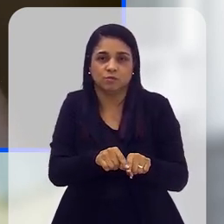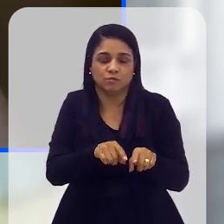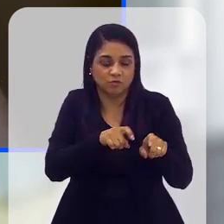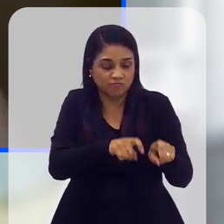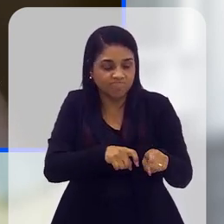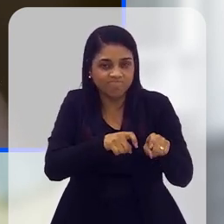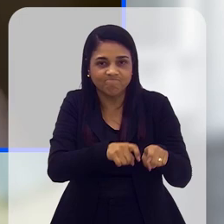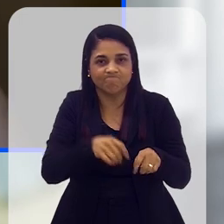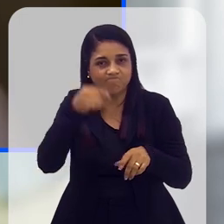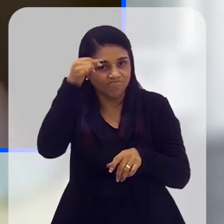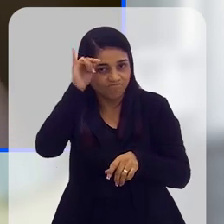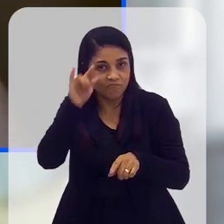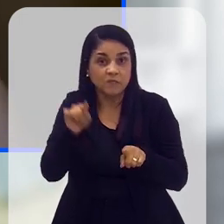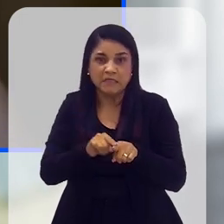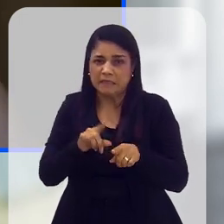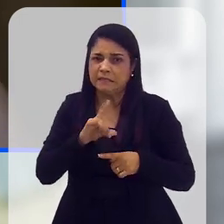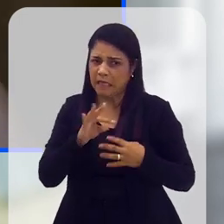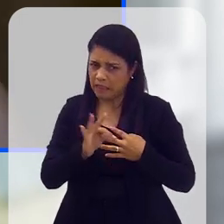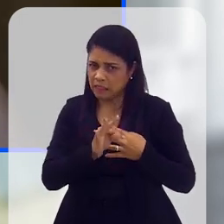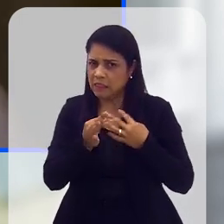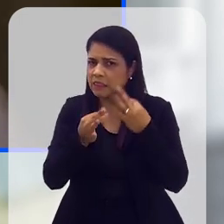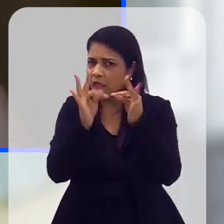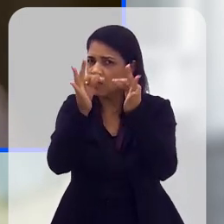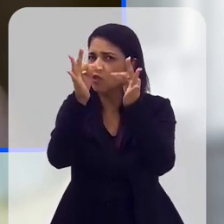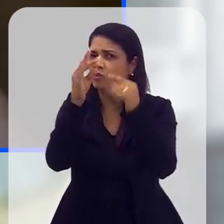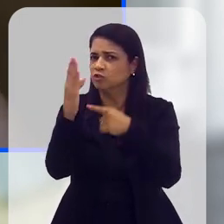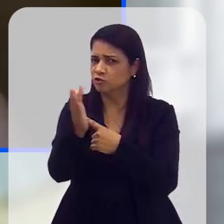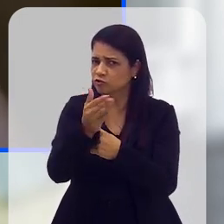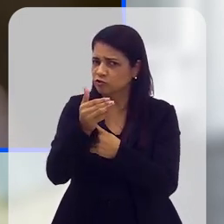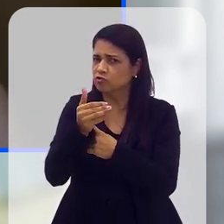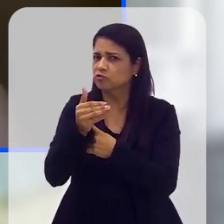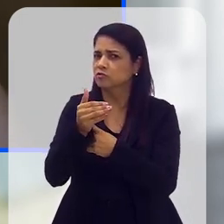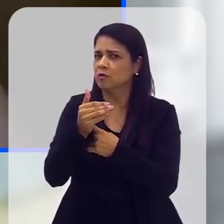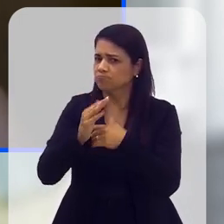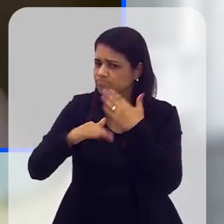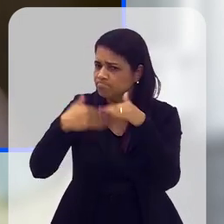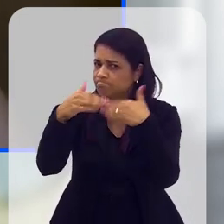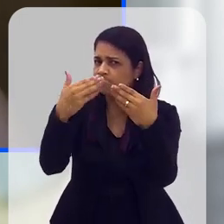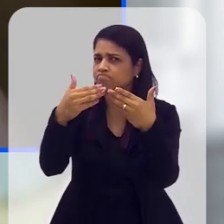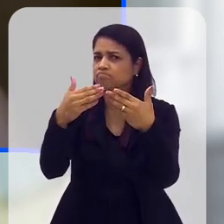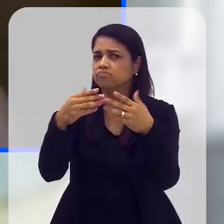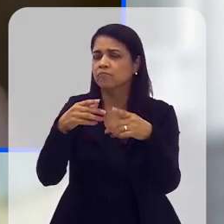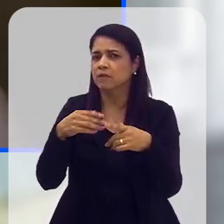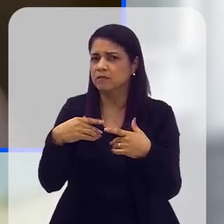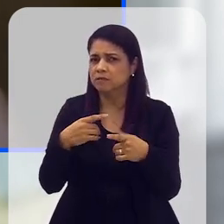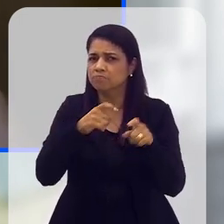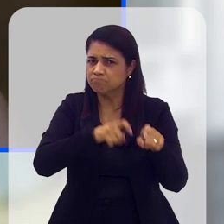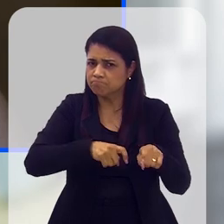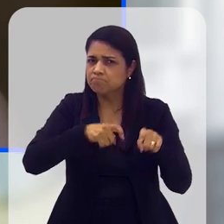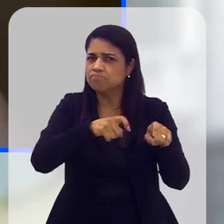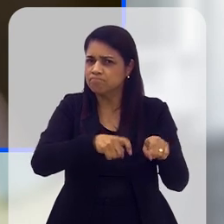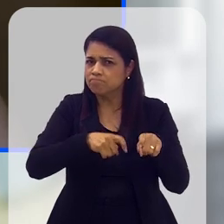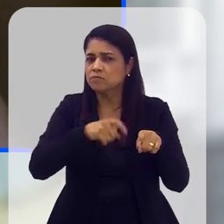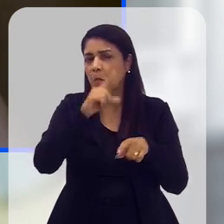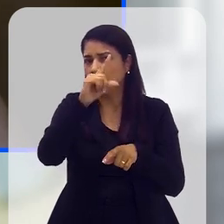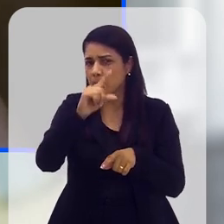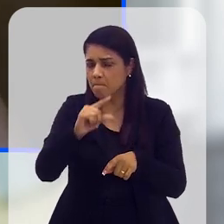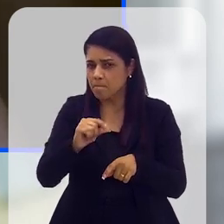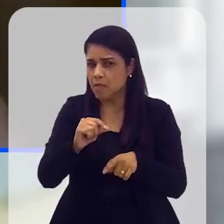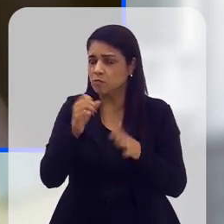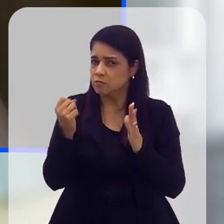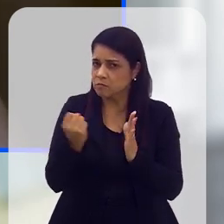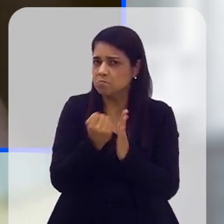produção excessiva e já tem técnicas, técnicas bastante avançadas de produções